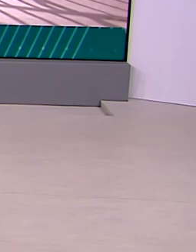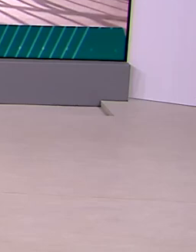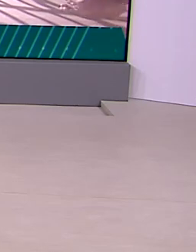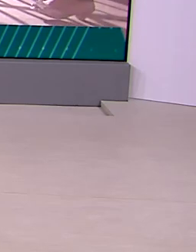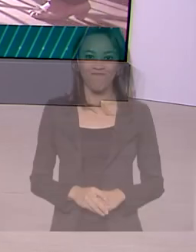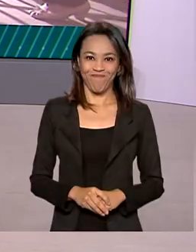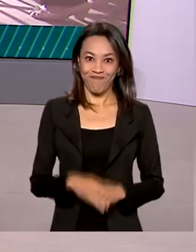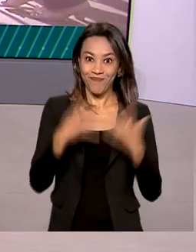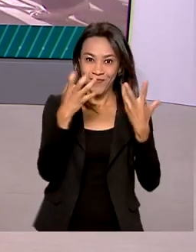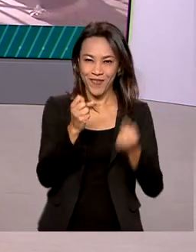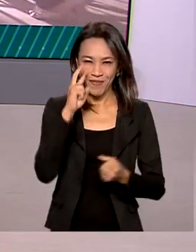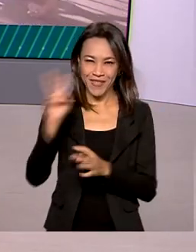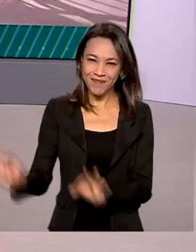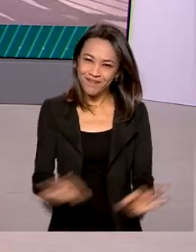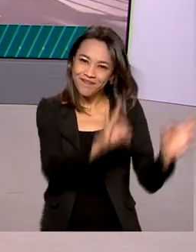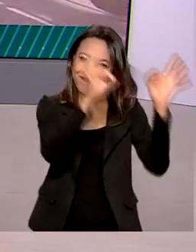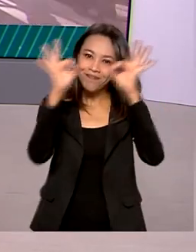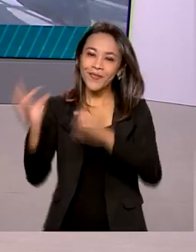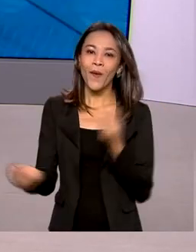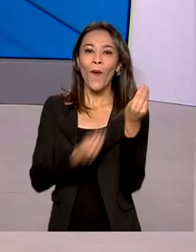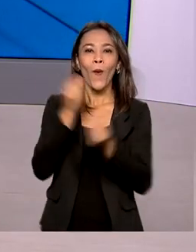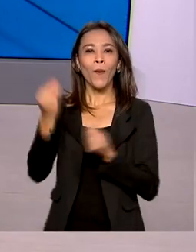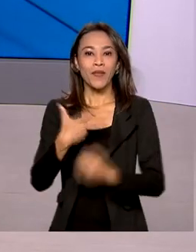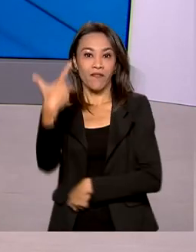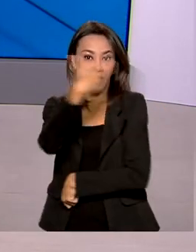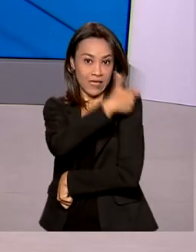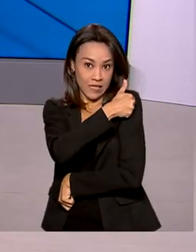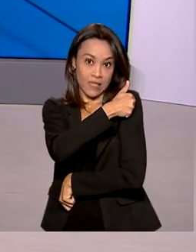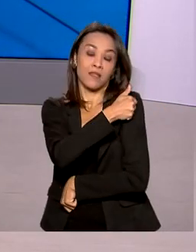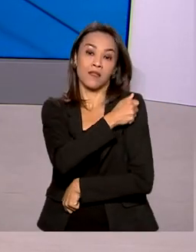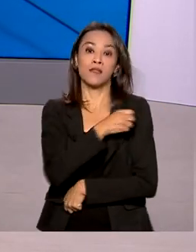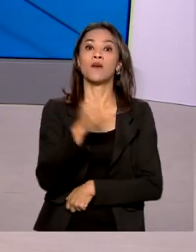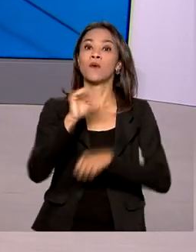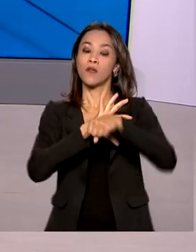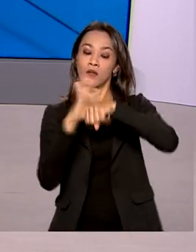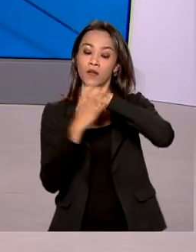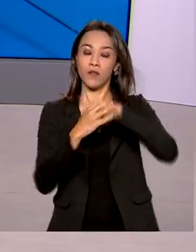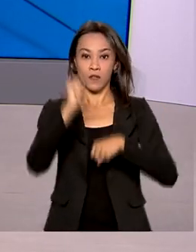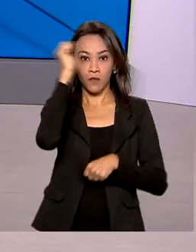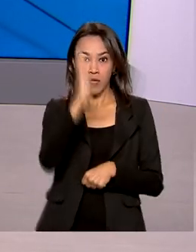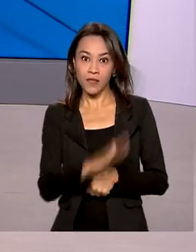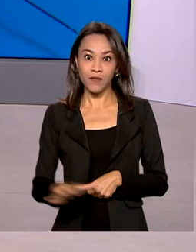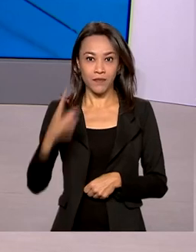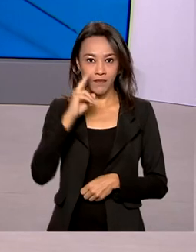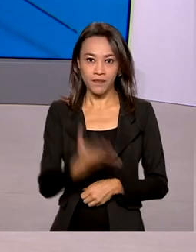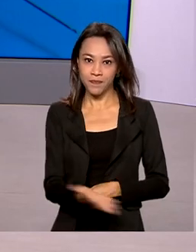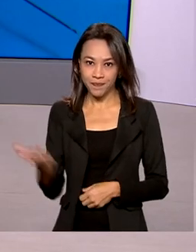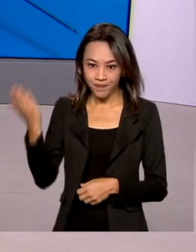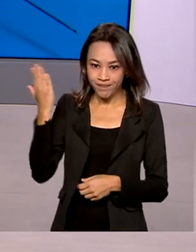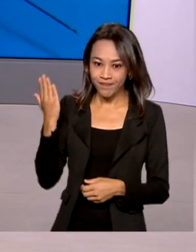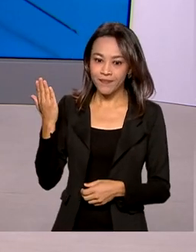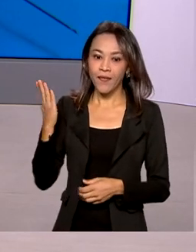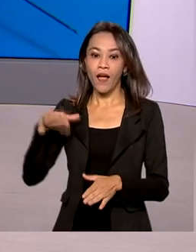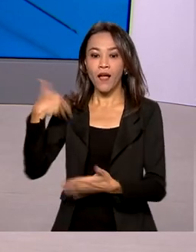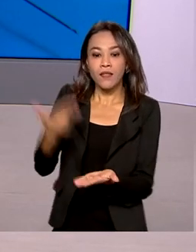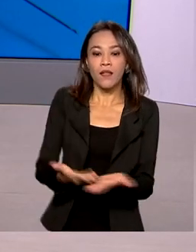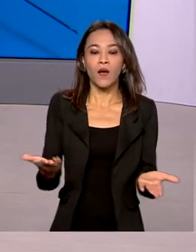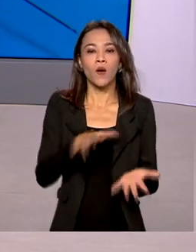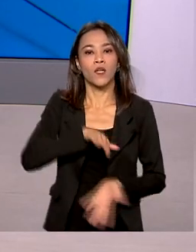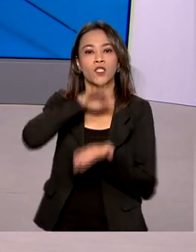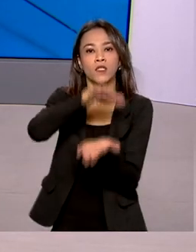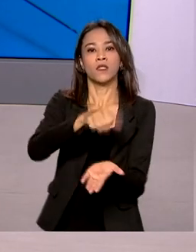Vamos ver agora aqui no telão como está a vacinação contra a Covid-19 pelo país. Vamos lá, até agora foram distribuídas aí